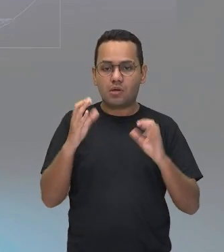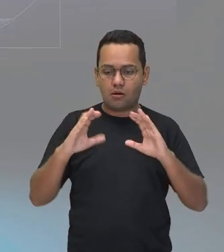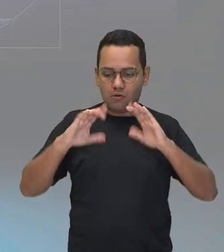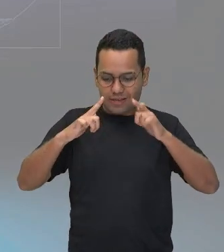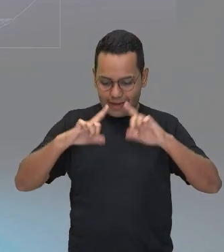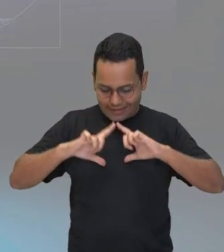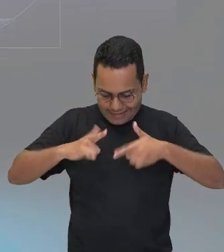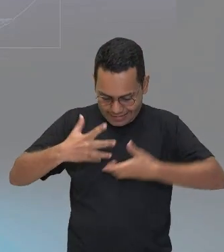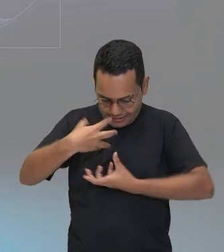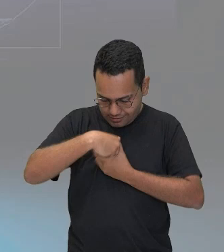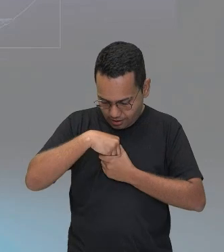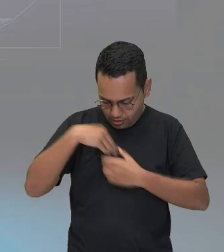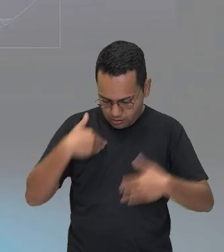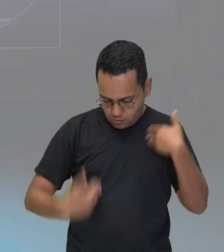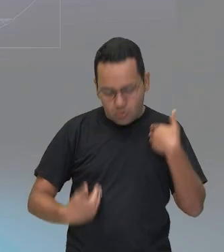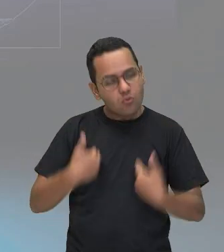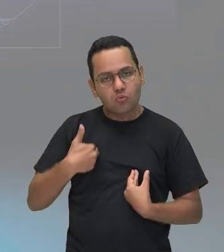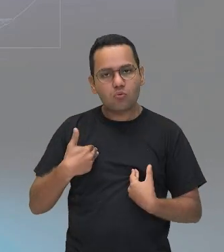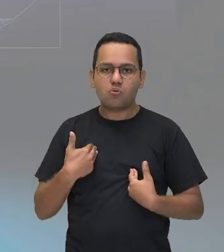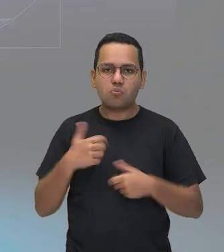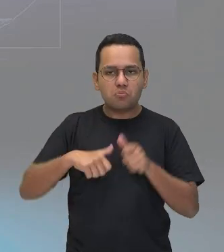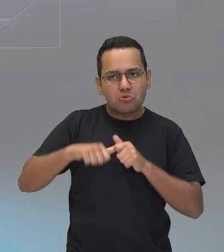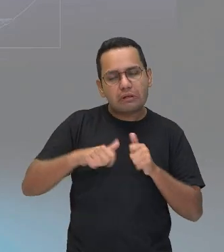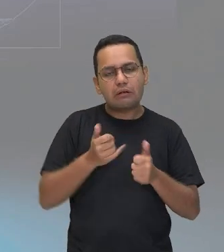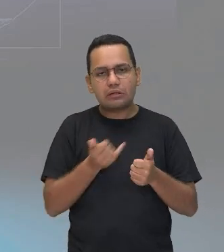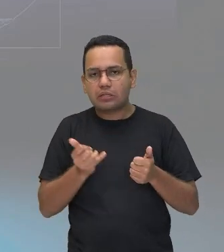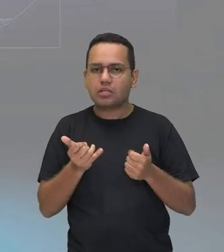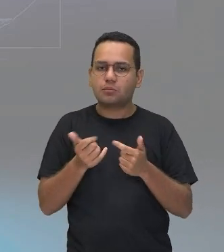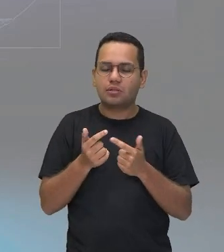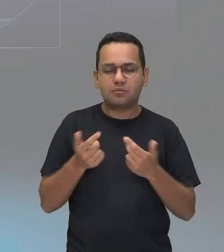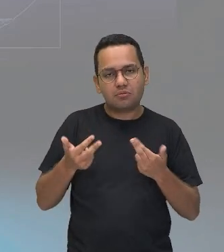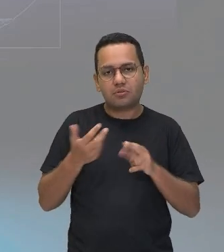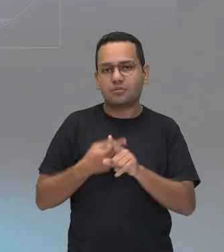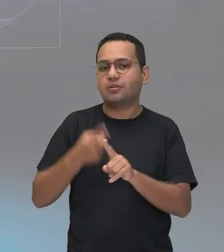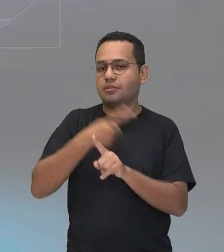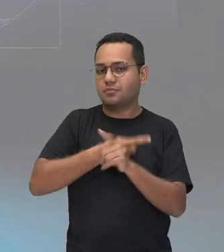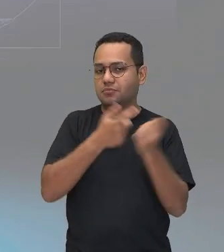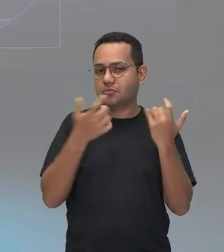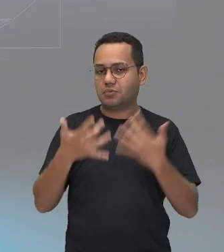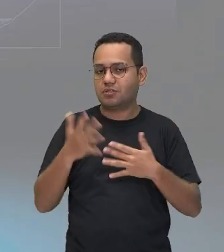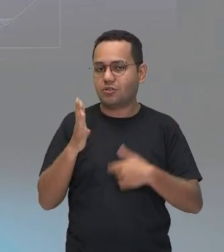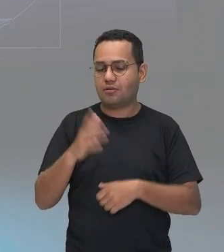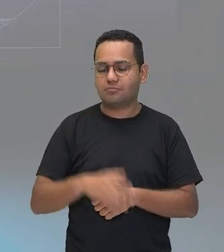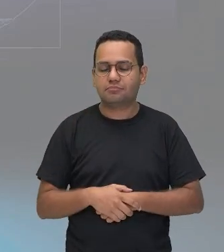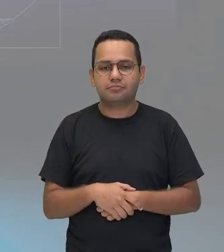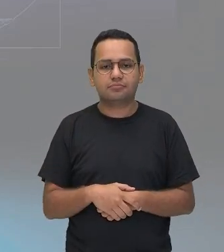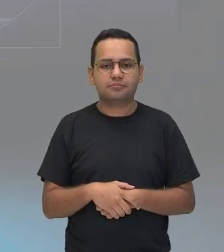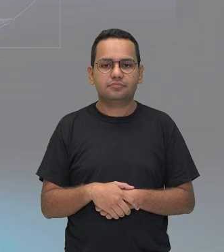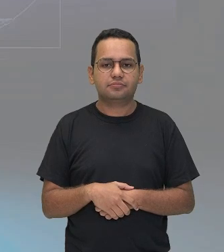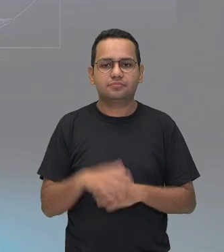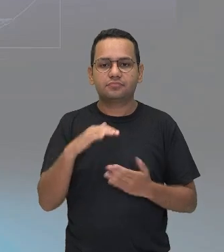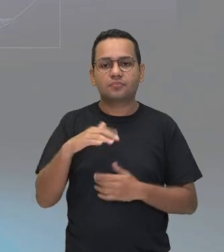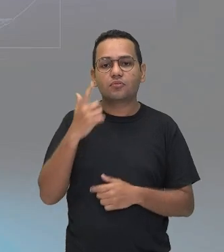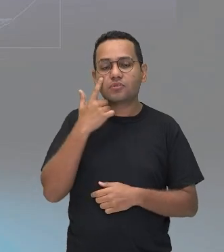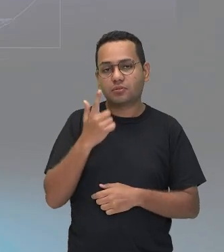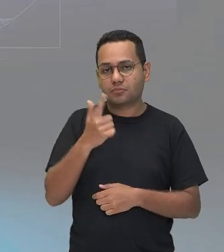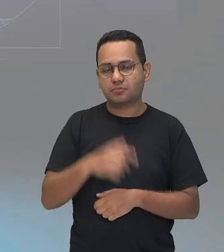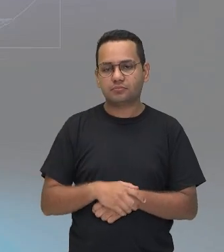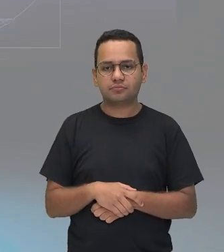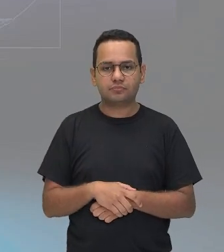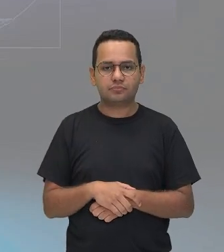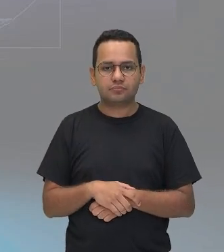comentamos aí anteriormente na nossa aula, tá bom? Então, está aí, onde que nós vamos ver? Vamos poder ver aí, ó,